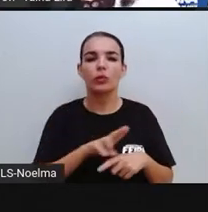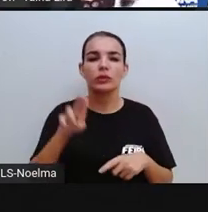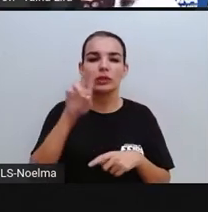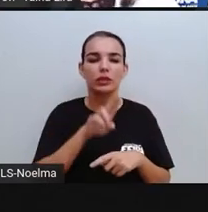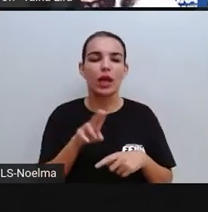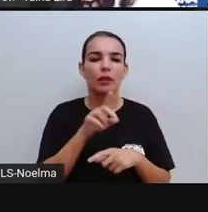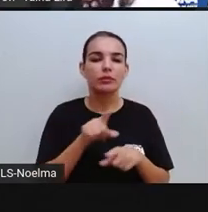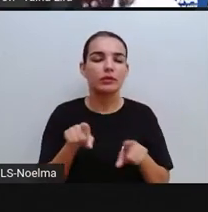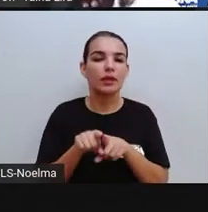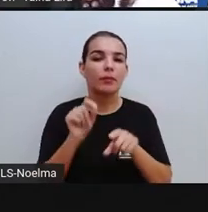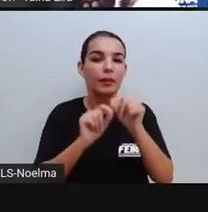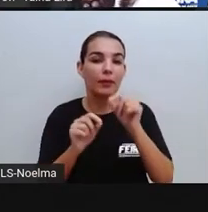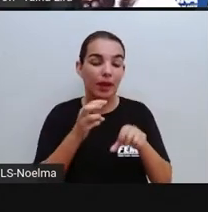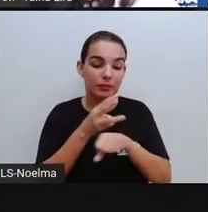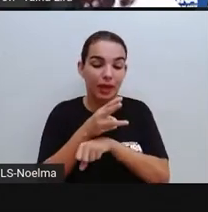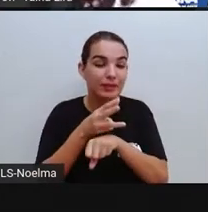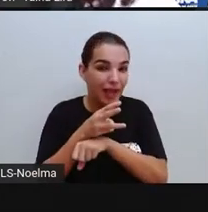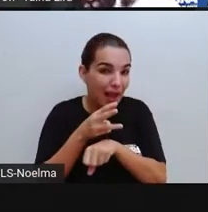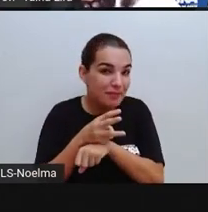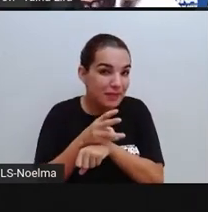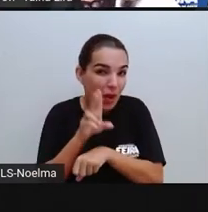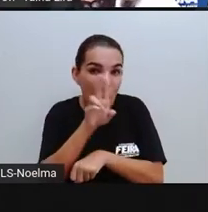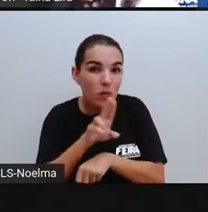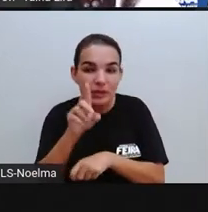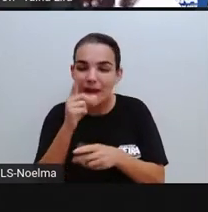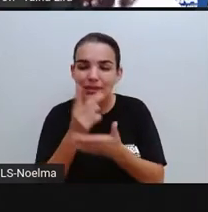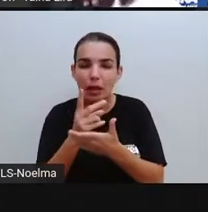muito conhecida por conta do próprio WhatsApp,